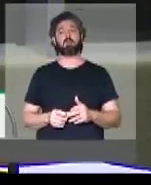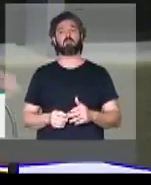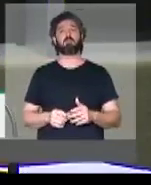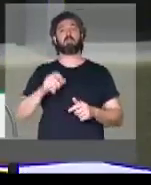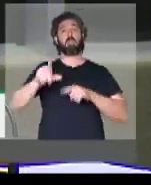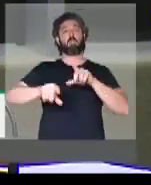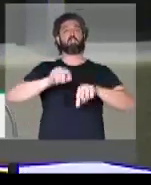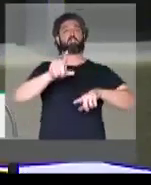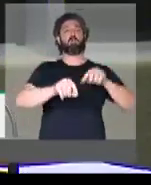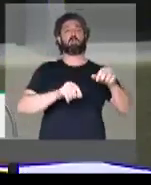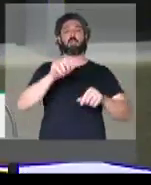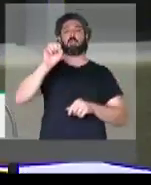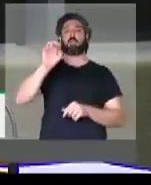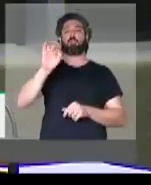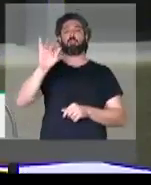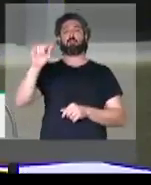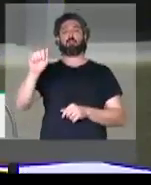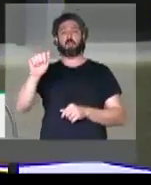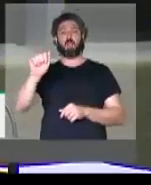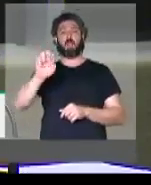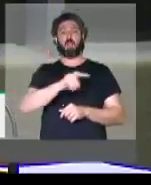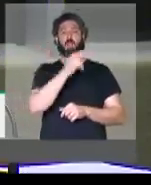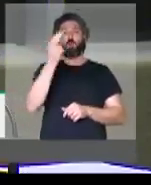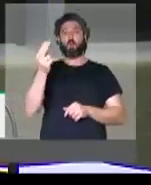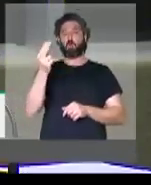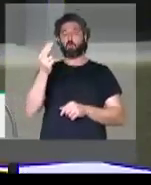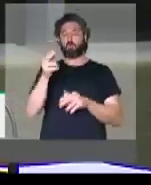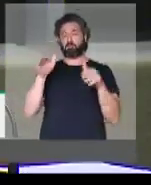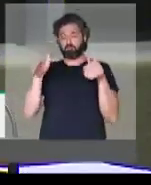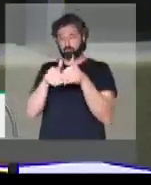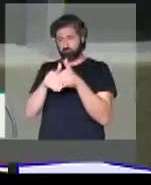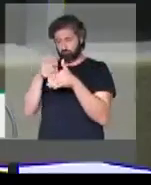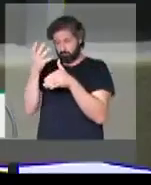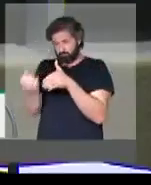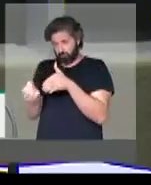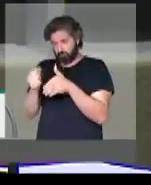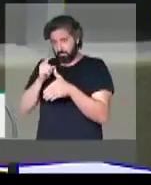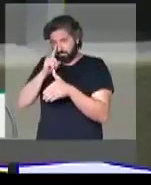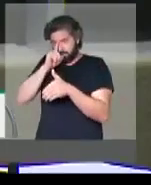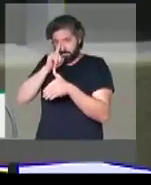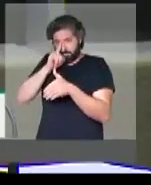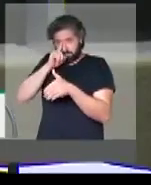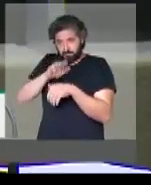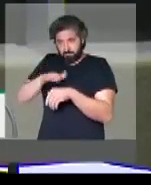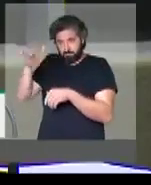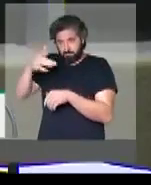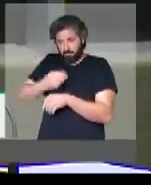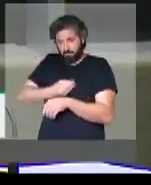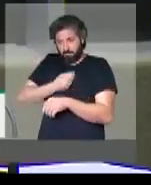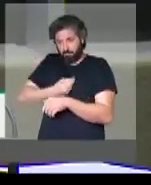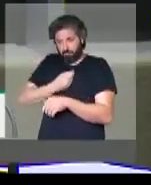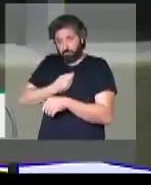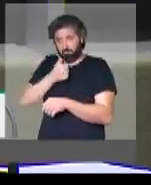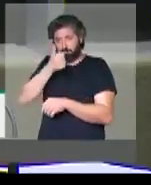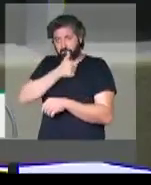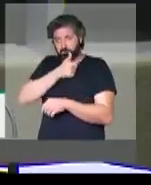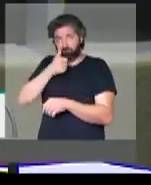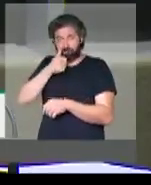a escolha de Sofia, ou submeter-se a risco maiores à sua vida.